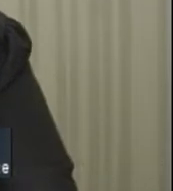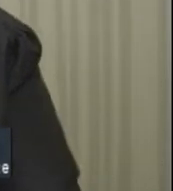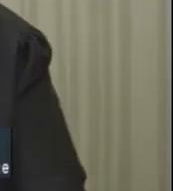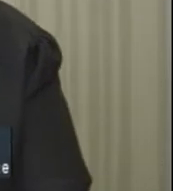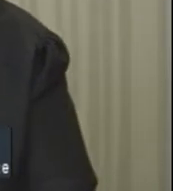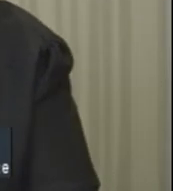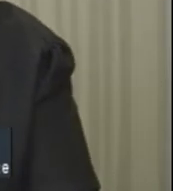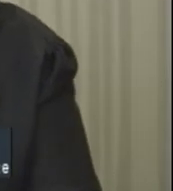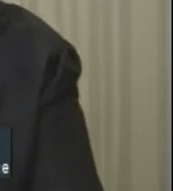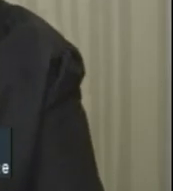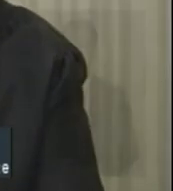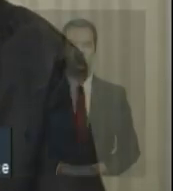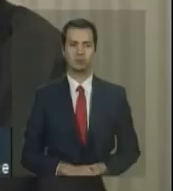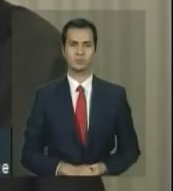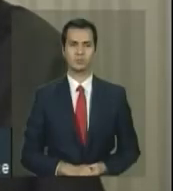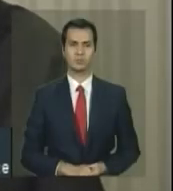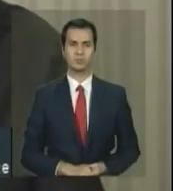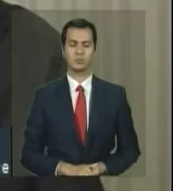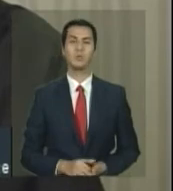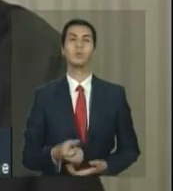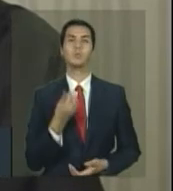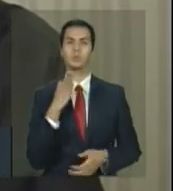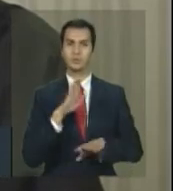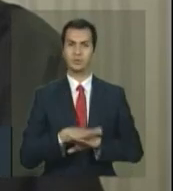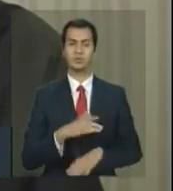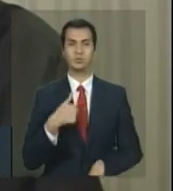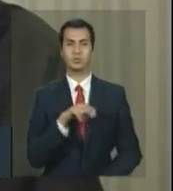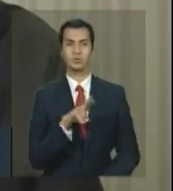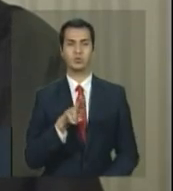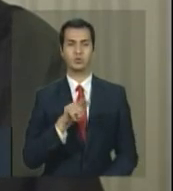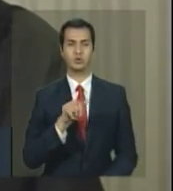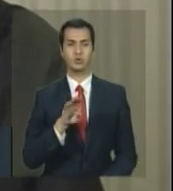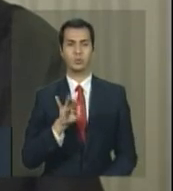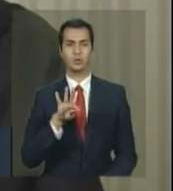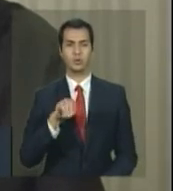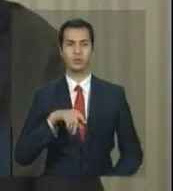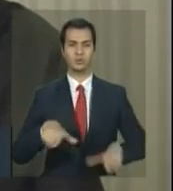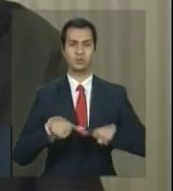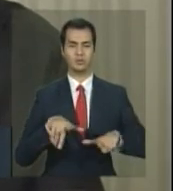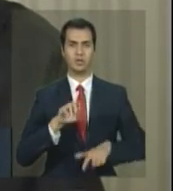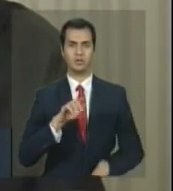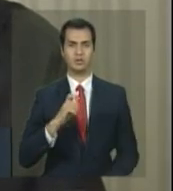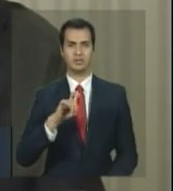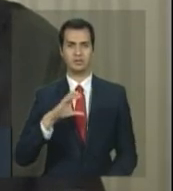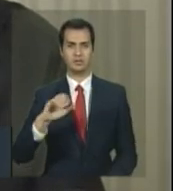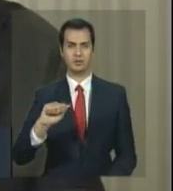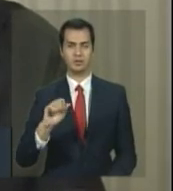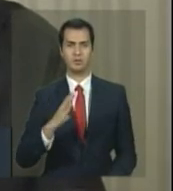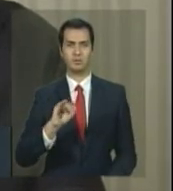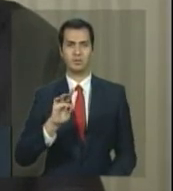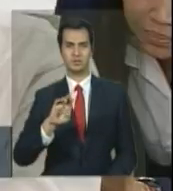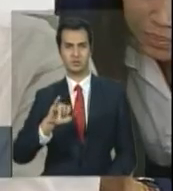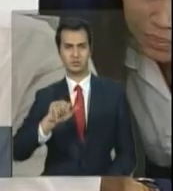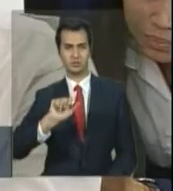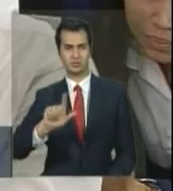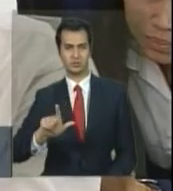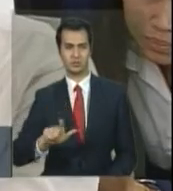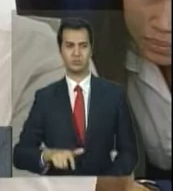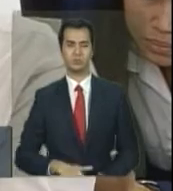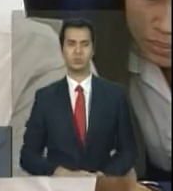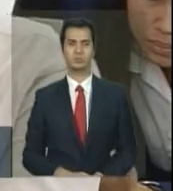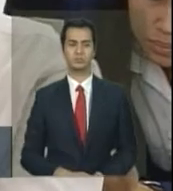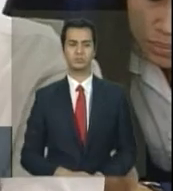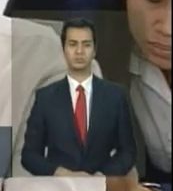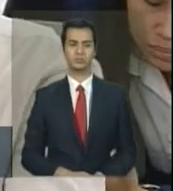Ministra? Boa tarde, ministra. Gilberto Costa, da Agência Brasil. Ministra, duas questões. A primeira é a